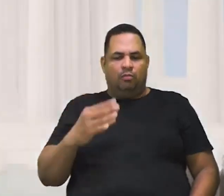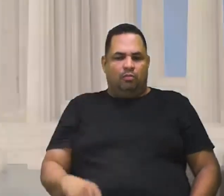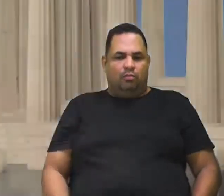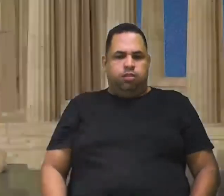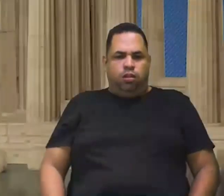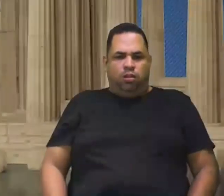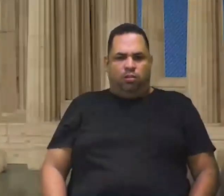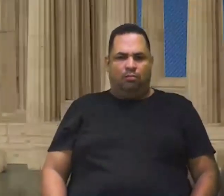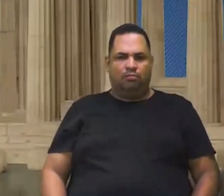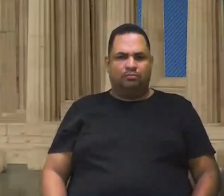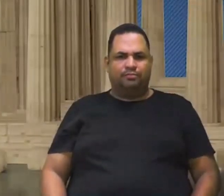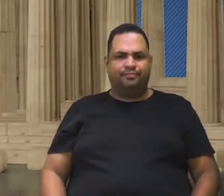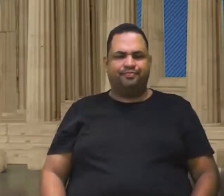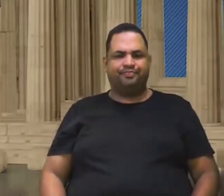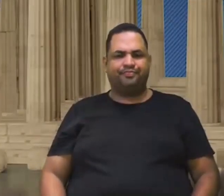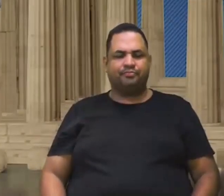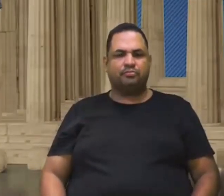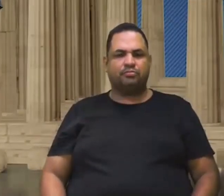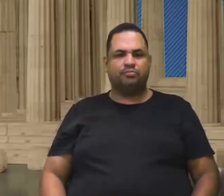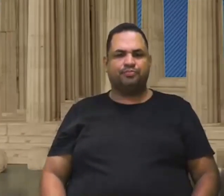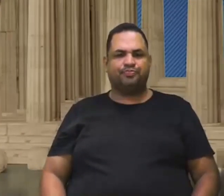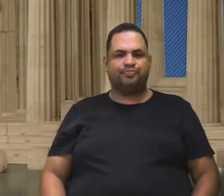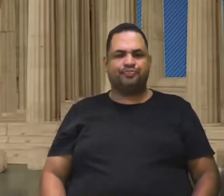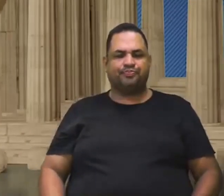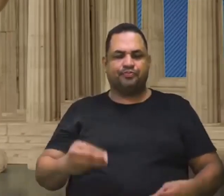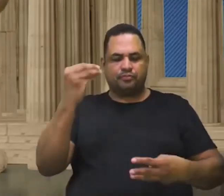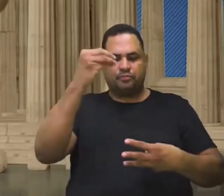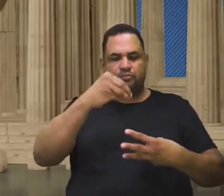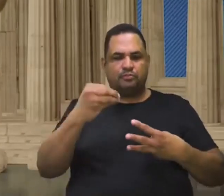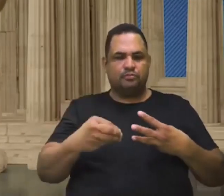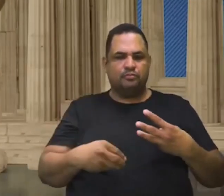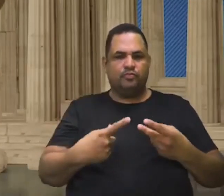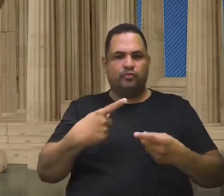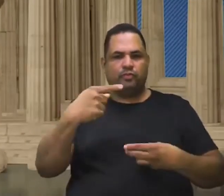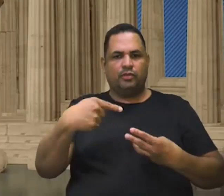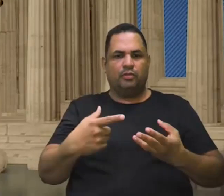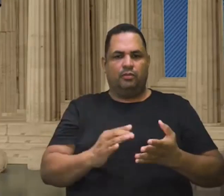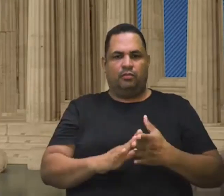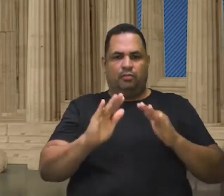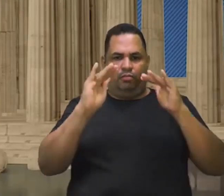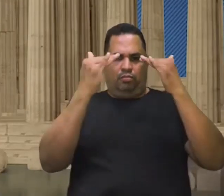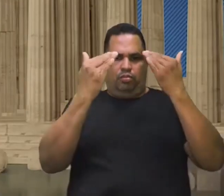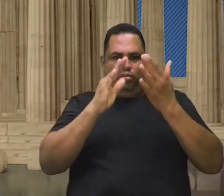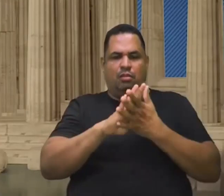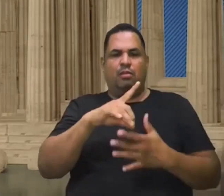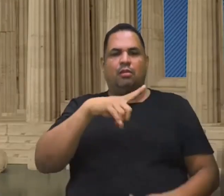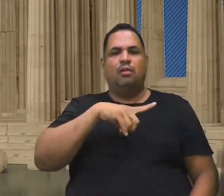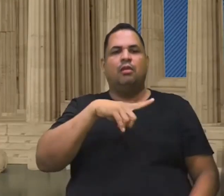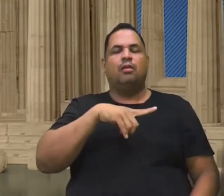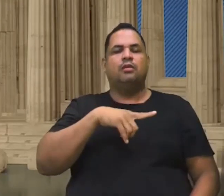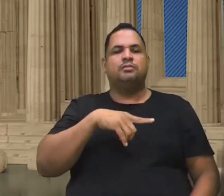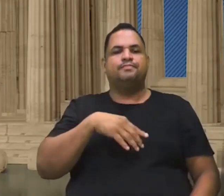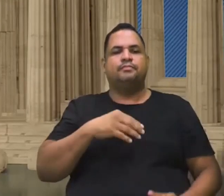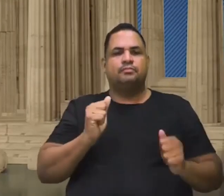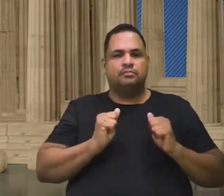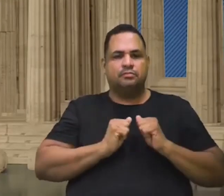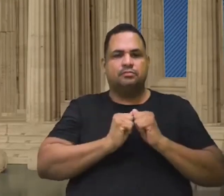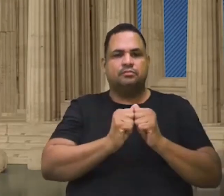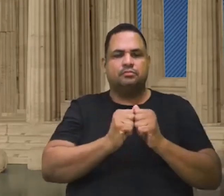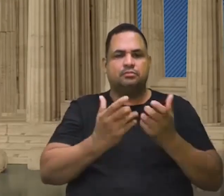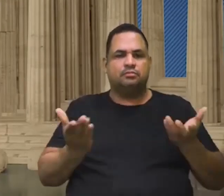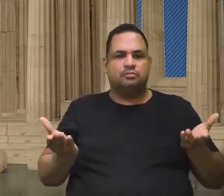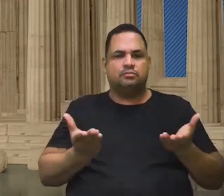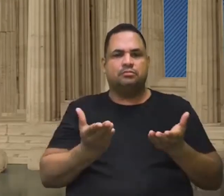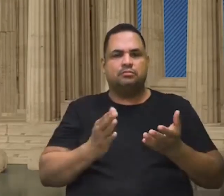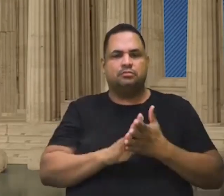O Se Liga no Enem, ou seja, o Enem está aí e vai se ligar com vocês, tá? Vocês têm sempre de se aproximar, sempre de